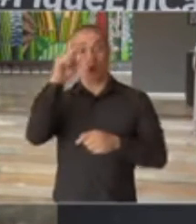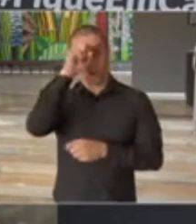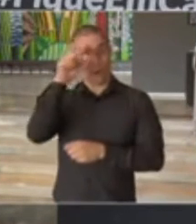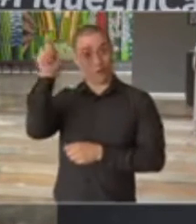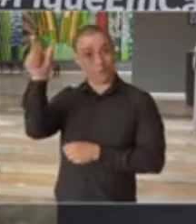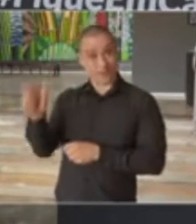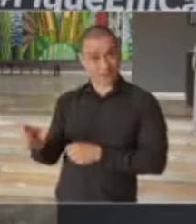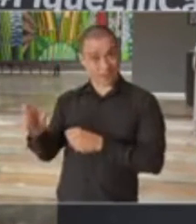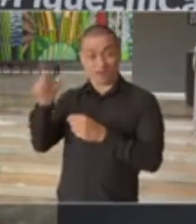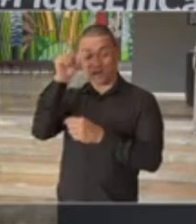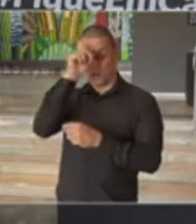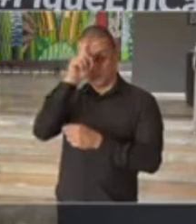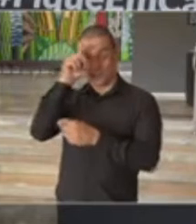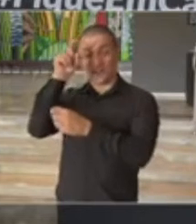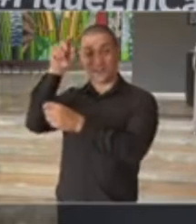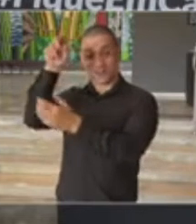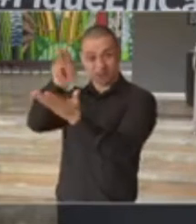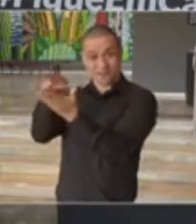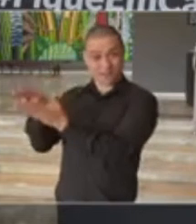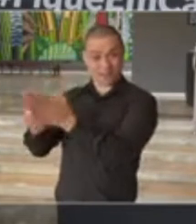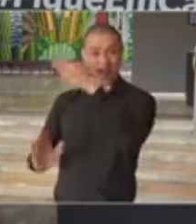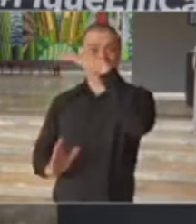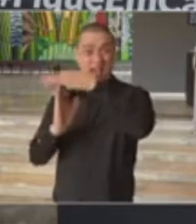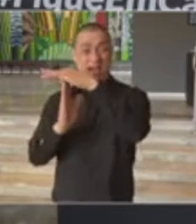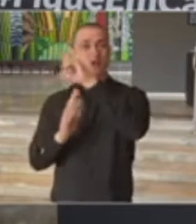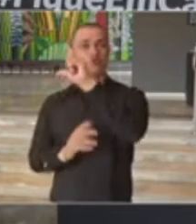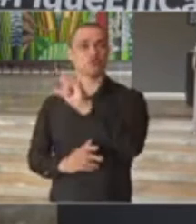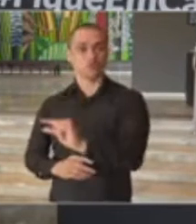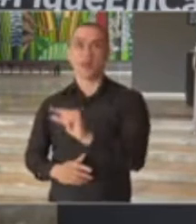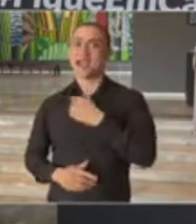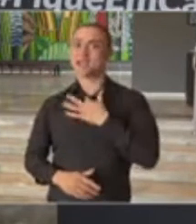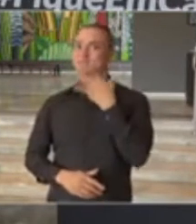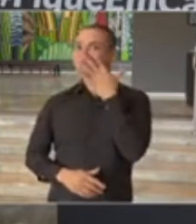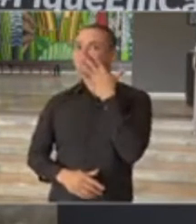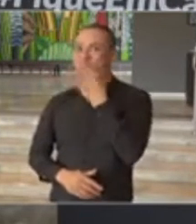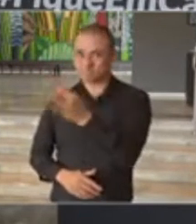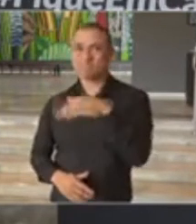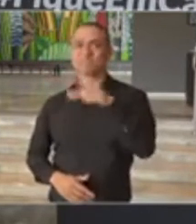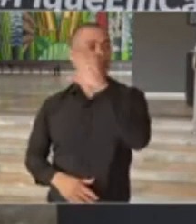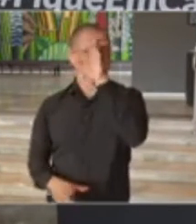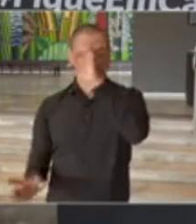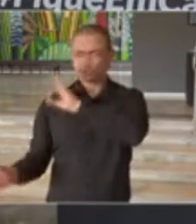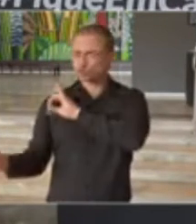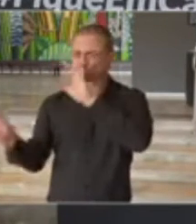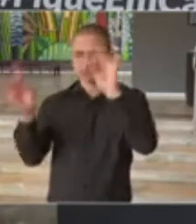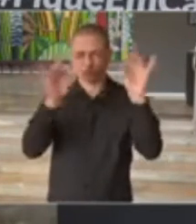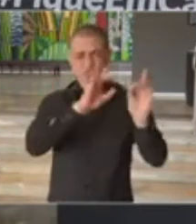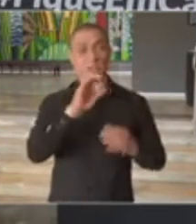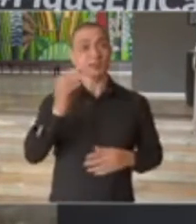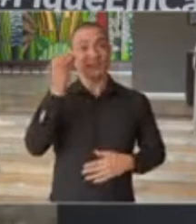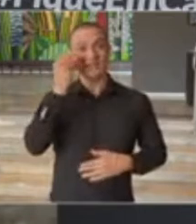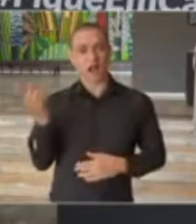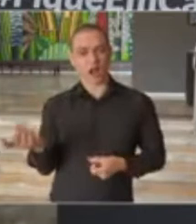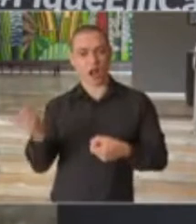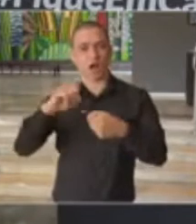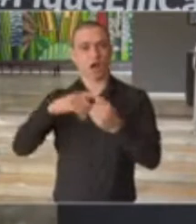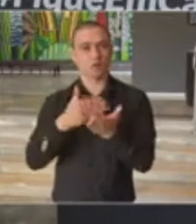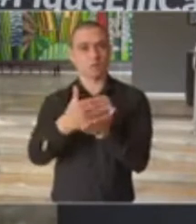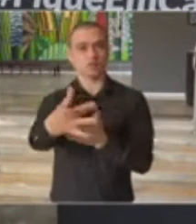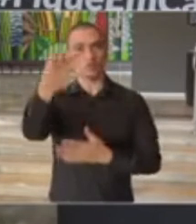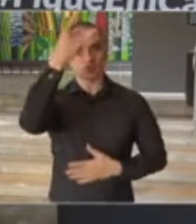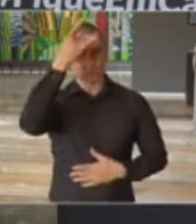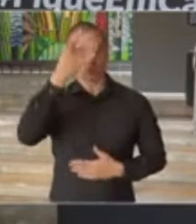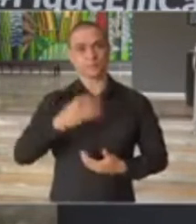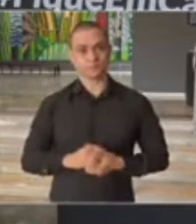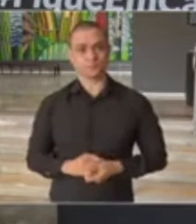sistema de saúde é um grande pilar que está sendo monitorado diariamente para que essa retomada consciente